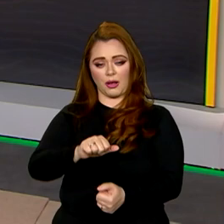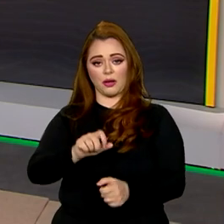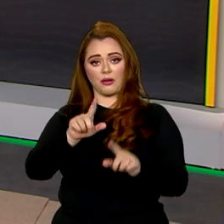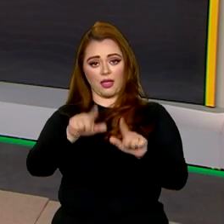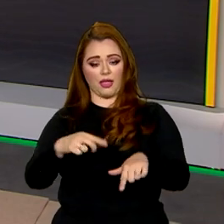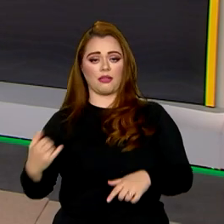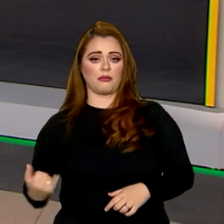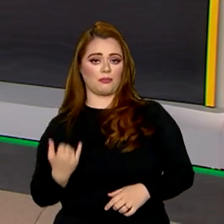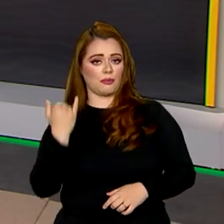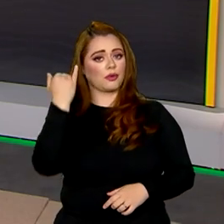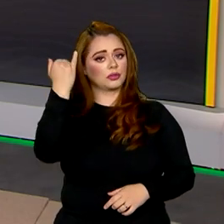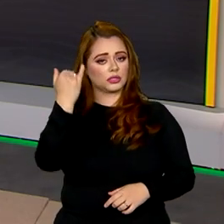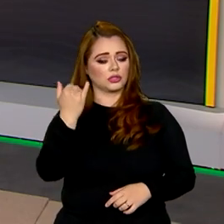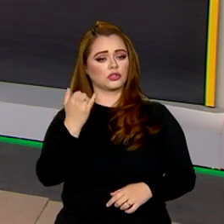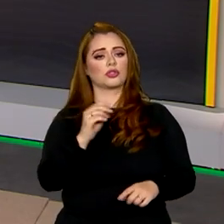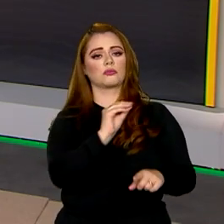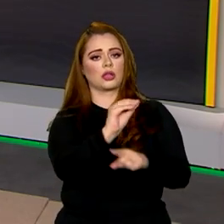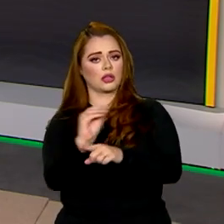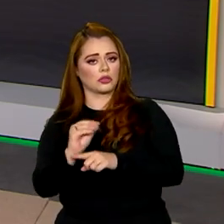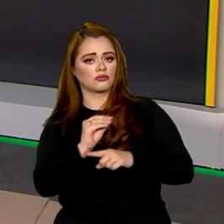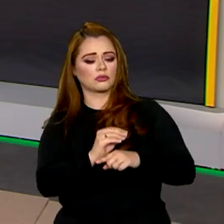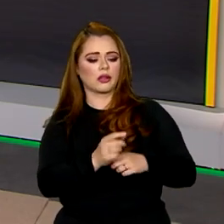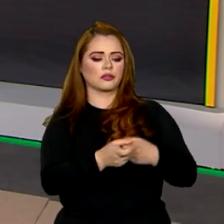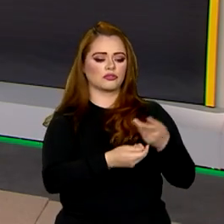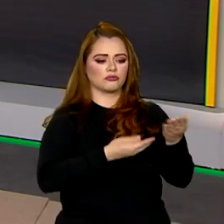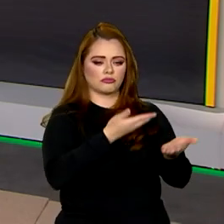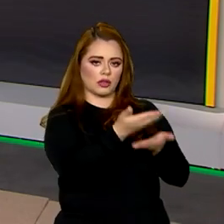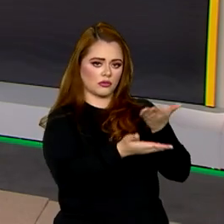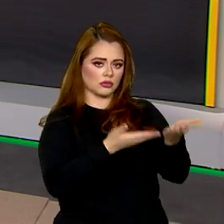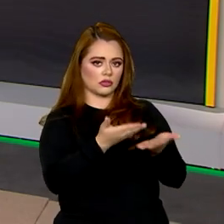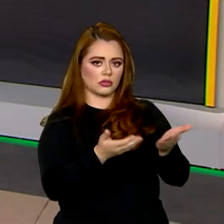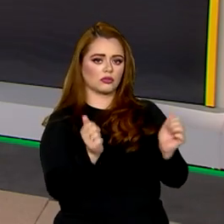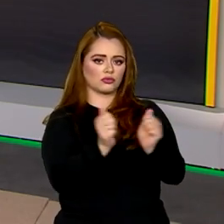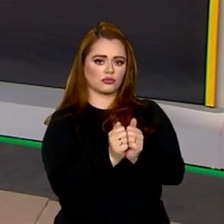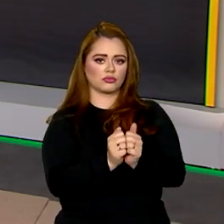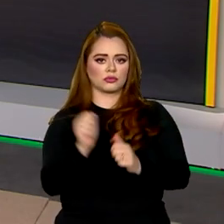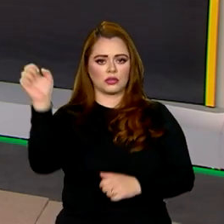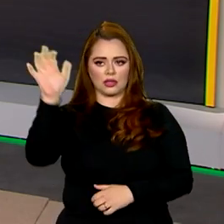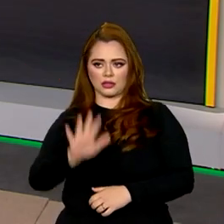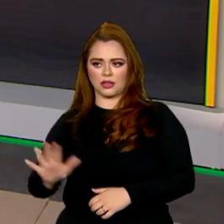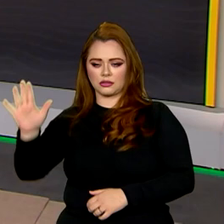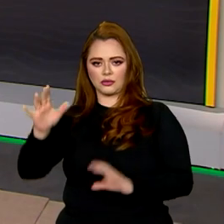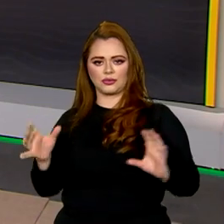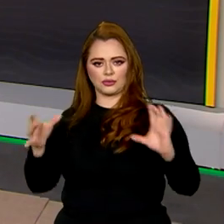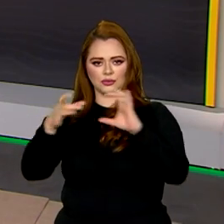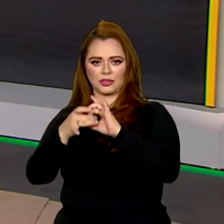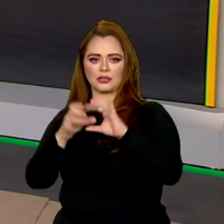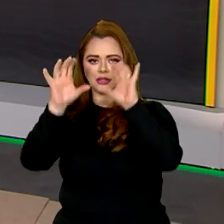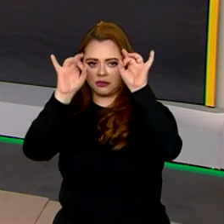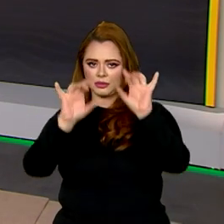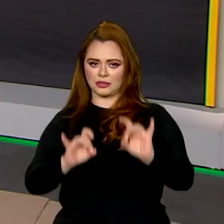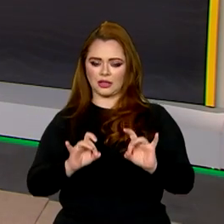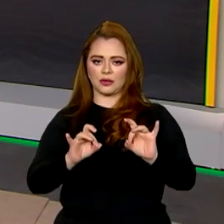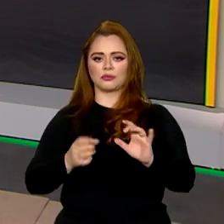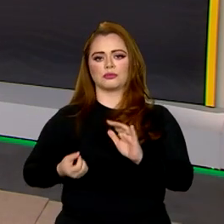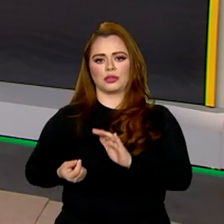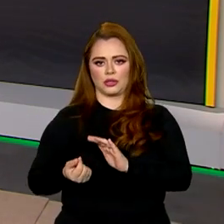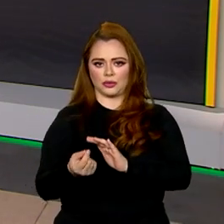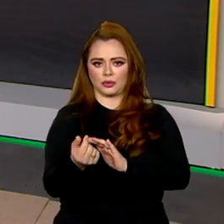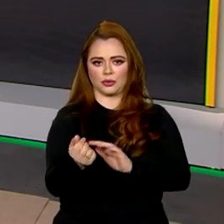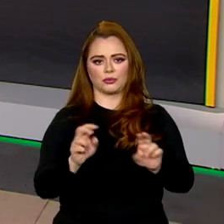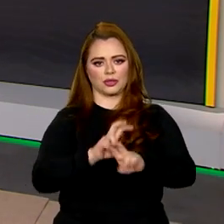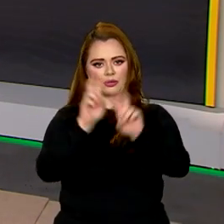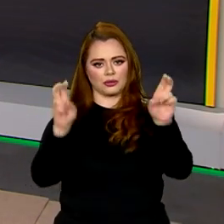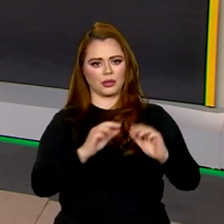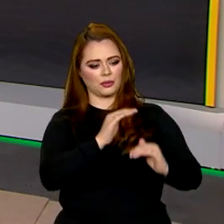uma importante ferramenta em negociações no âmbito das Nações Unidas, em especial sobre temas econômicos e de